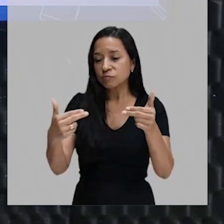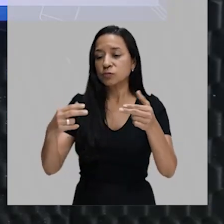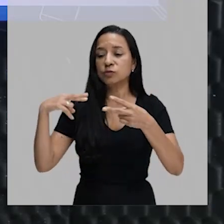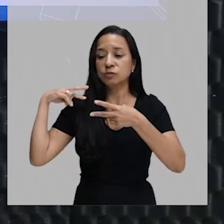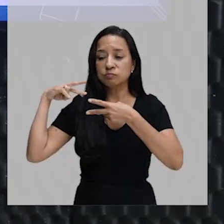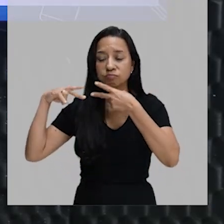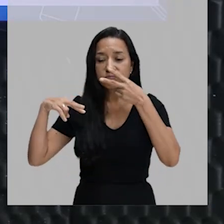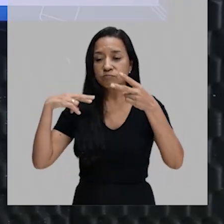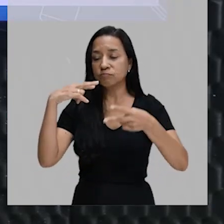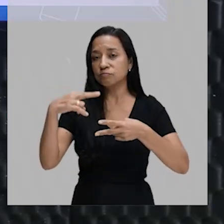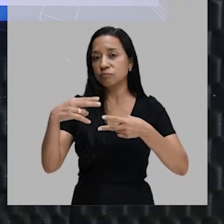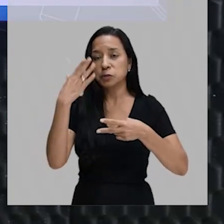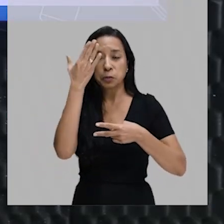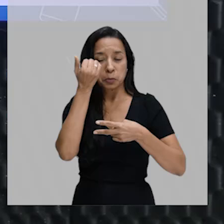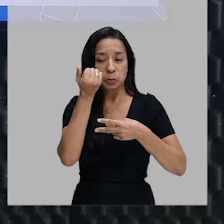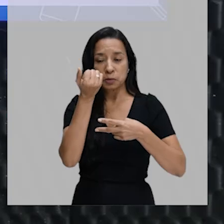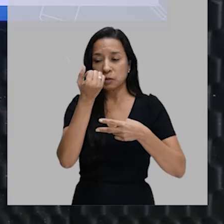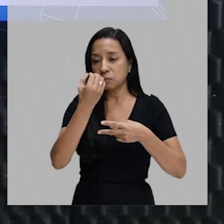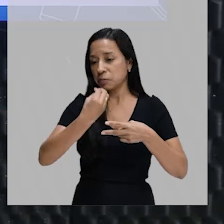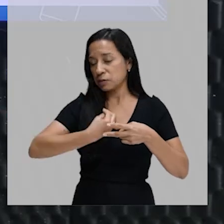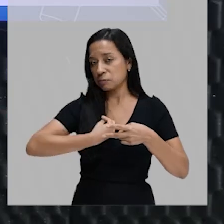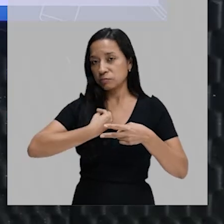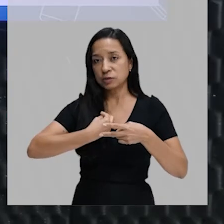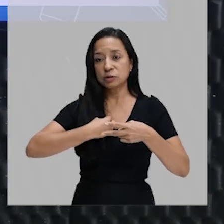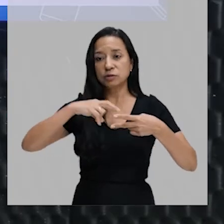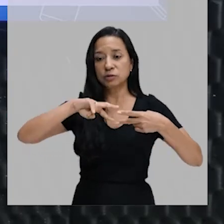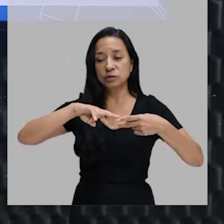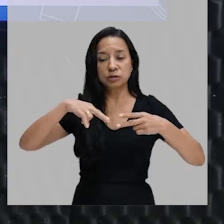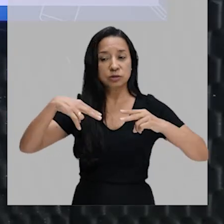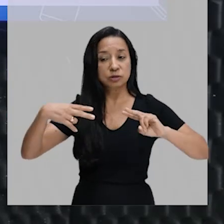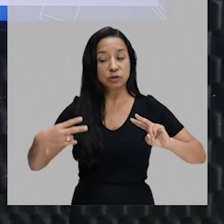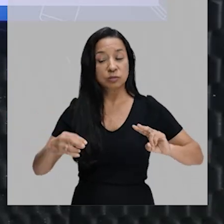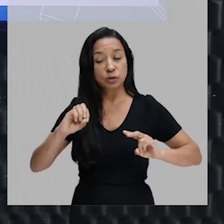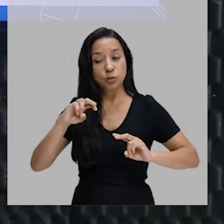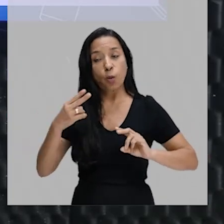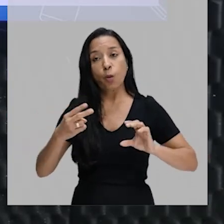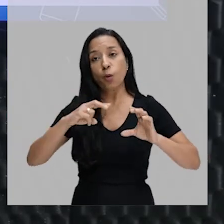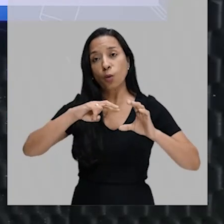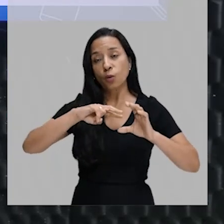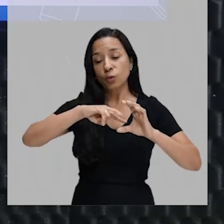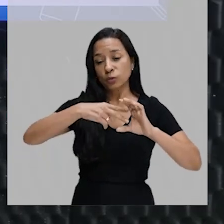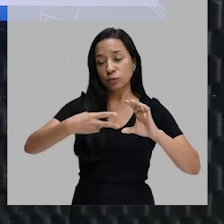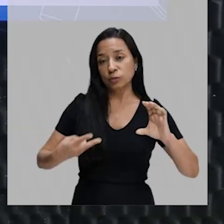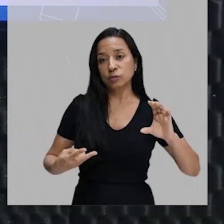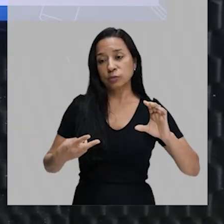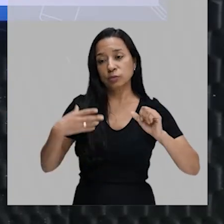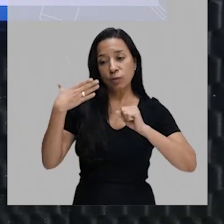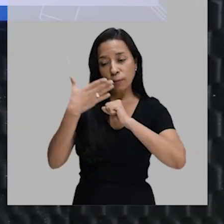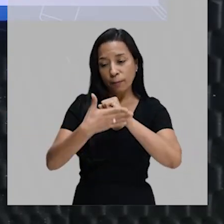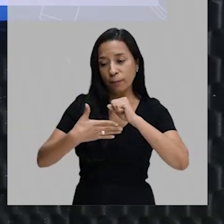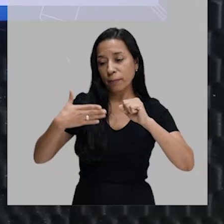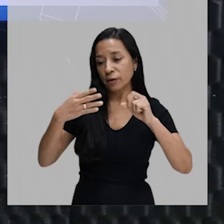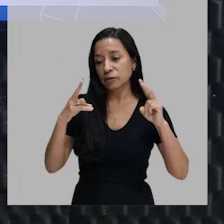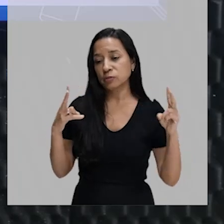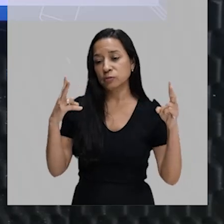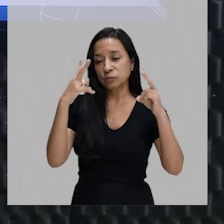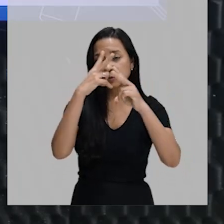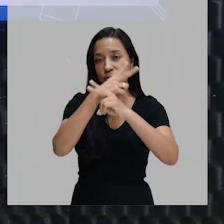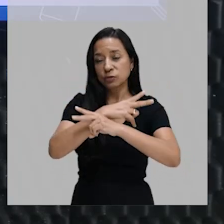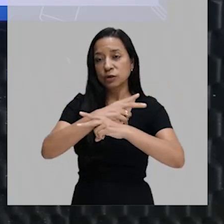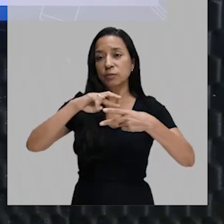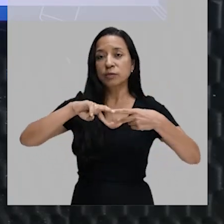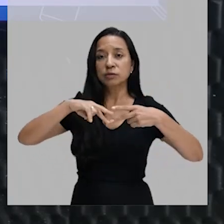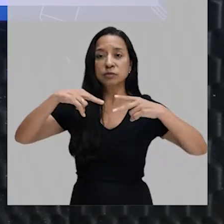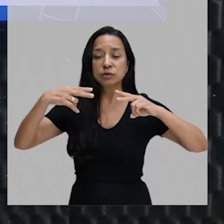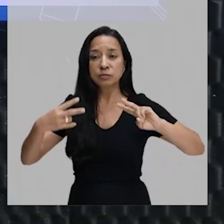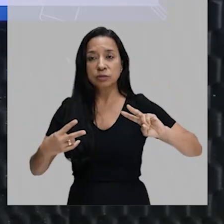sabia nem da existência do gene, nem tampouco da existência dos cromossomos. Mas com base nos cruzamentos genéticos que ele fazia com a